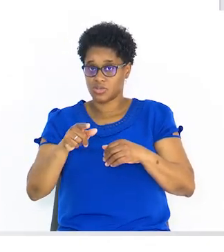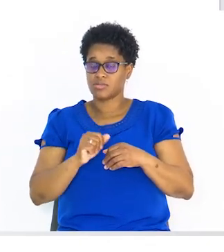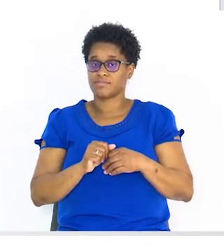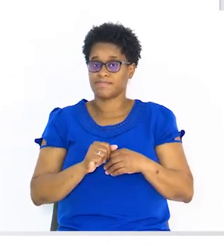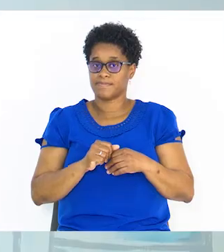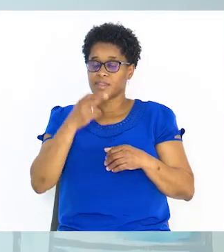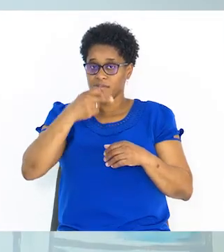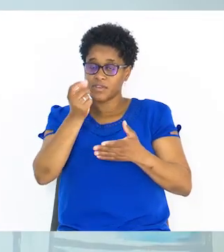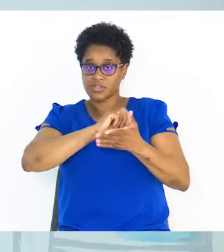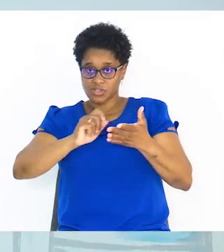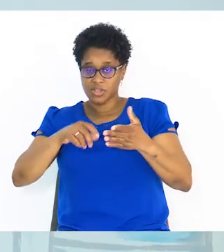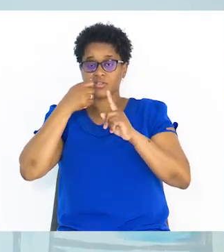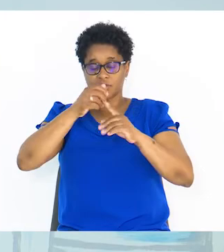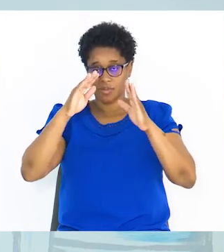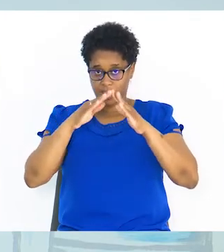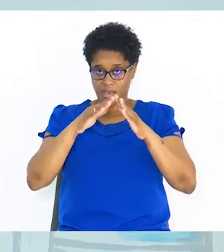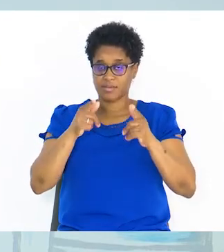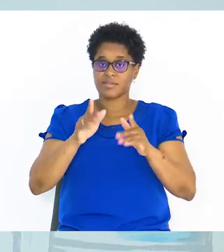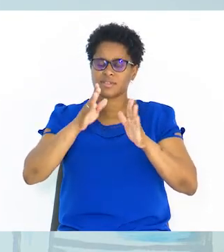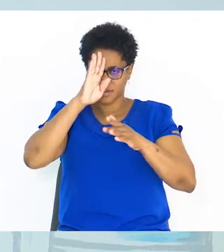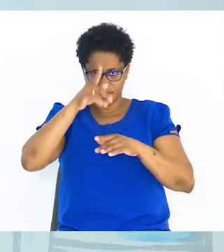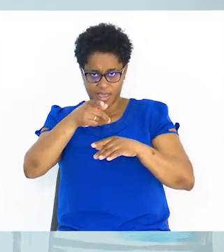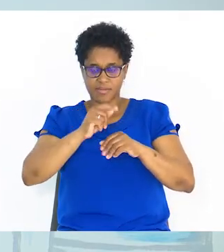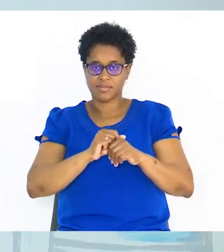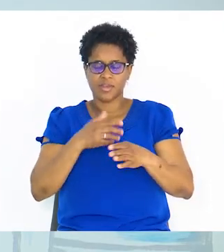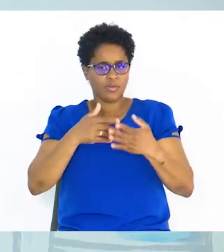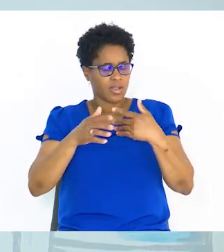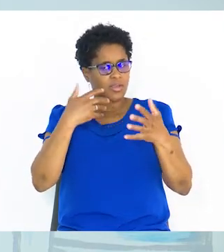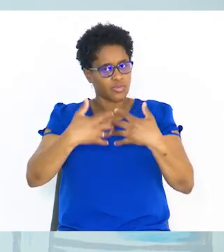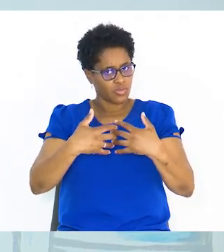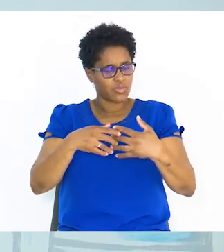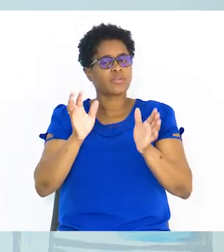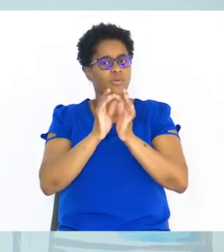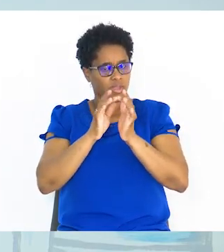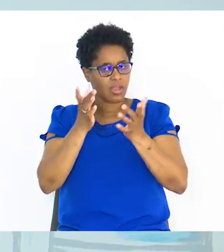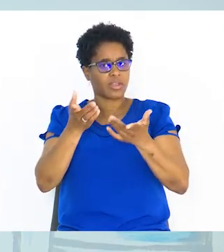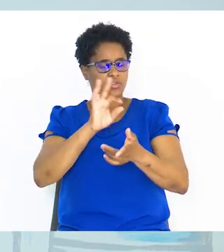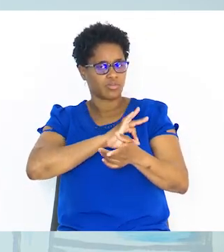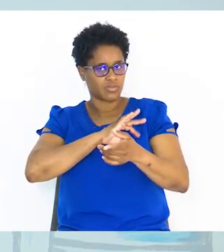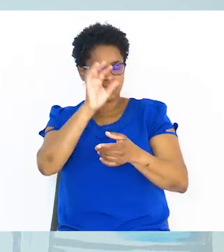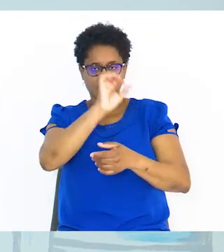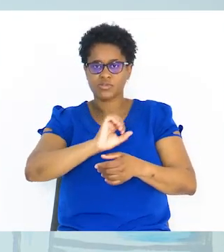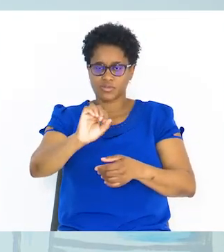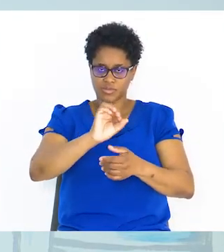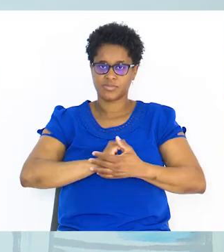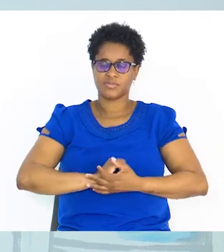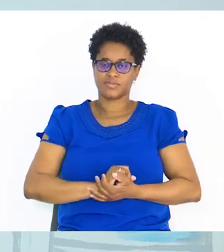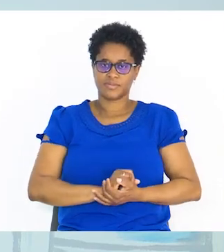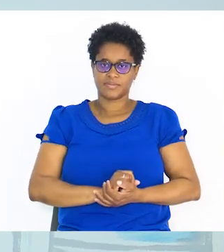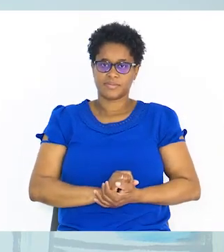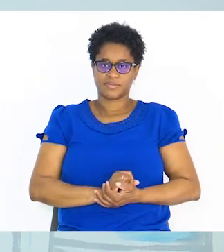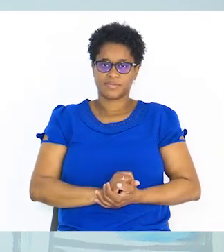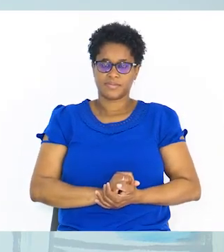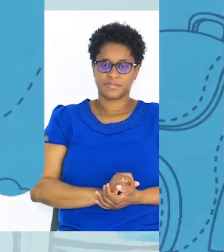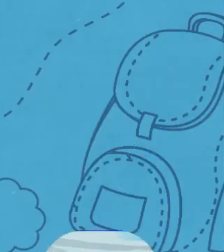isso aqui fica registrado o desafio para casa. Já sabem, qualquer dúvida, entrem em contato com os vossos